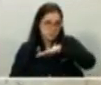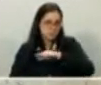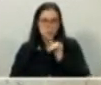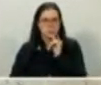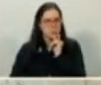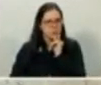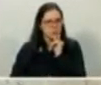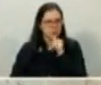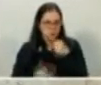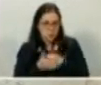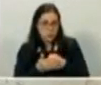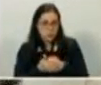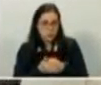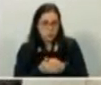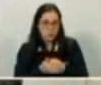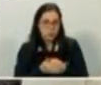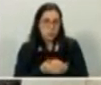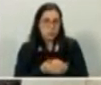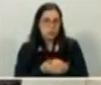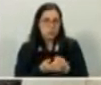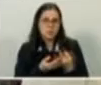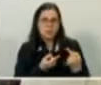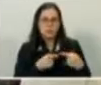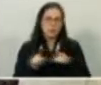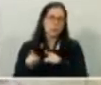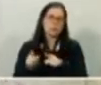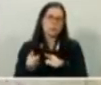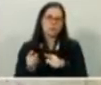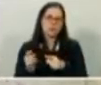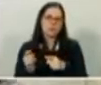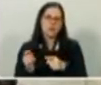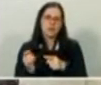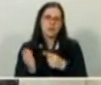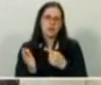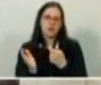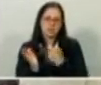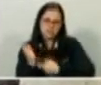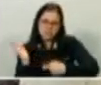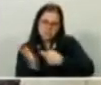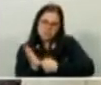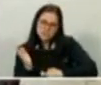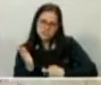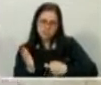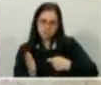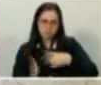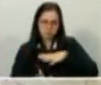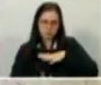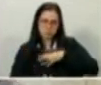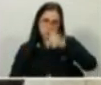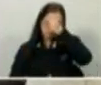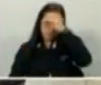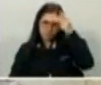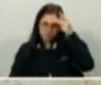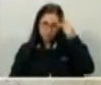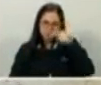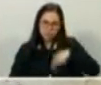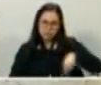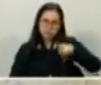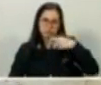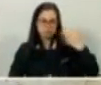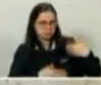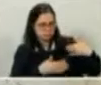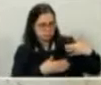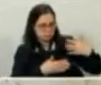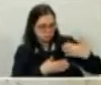taxas que foram aqui impostas em 2003, aqui no município, e agora, por exemplo, como